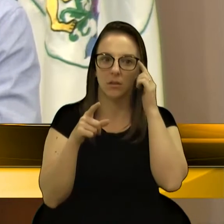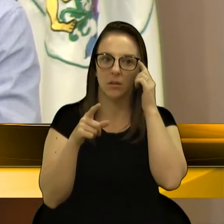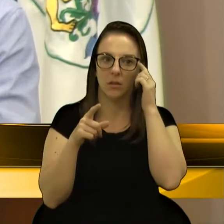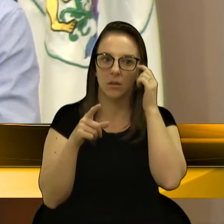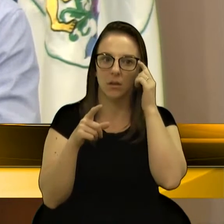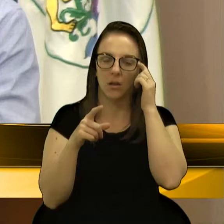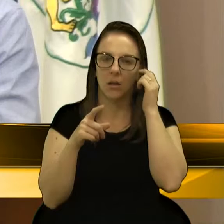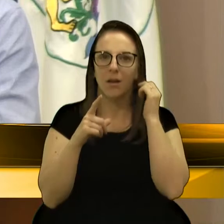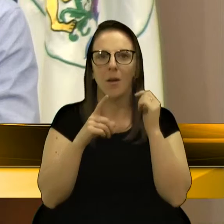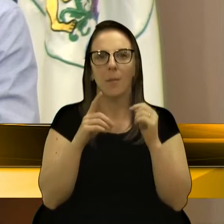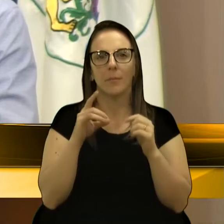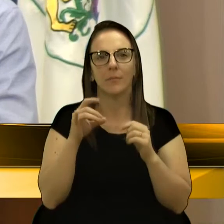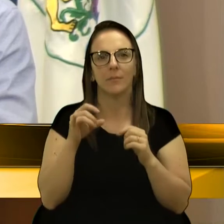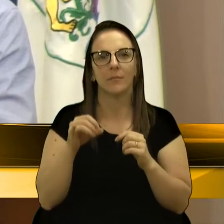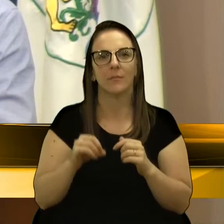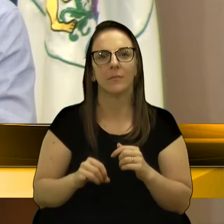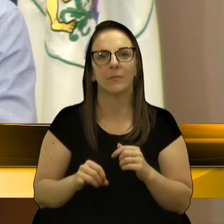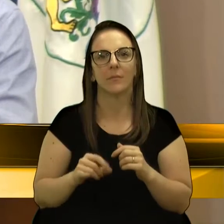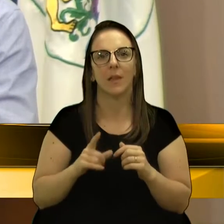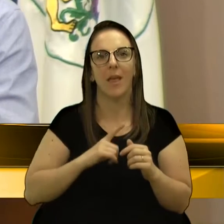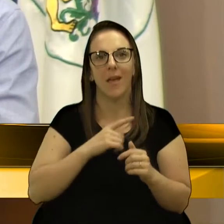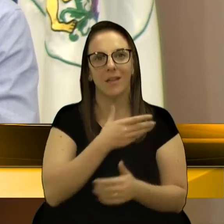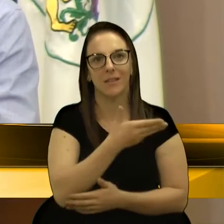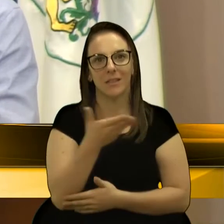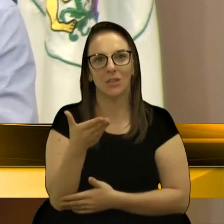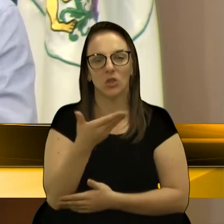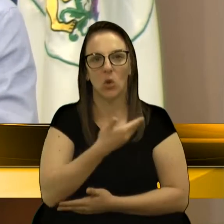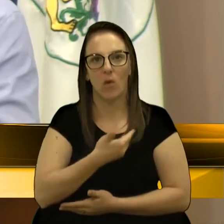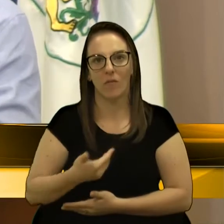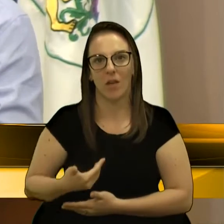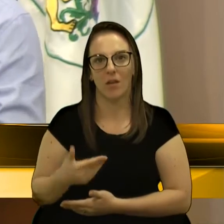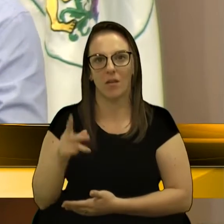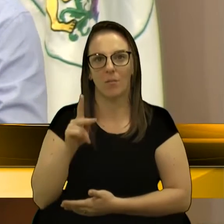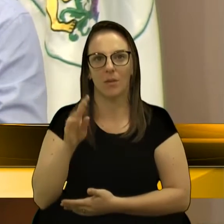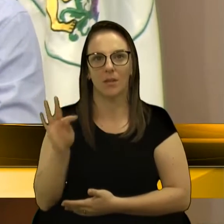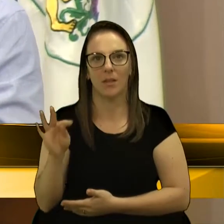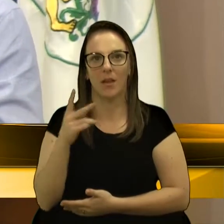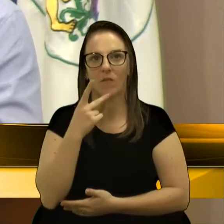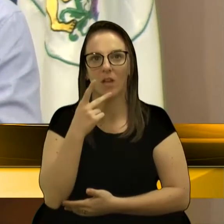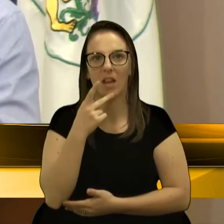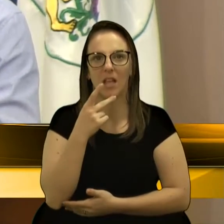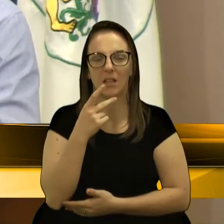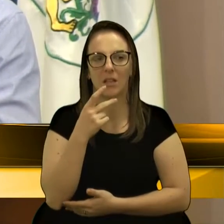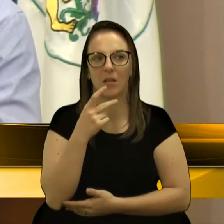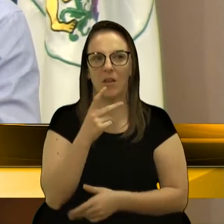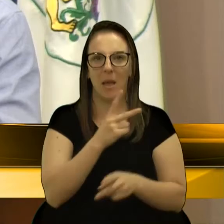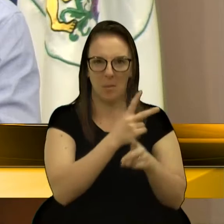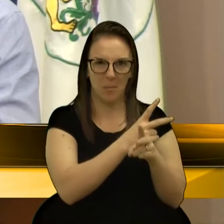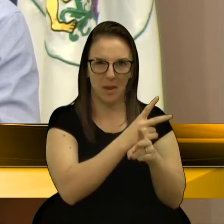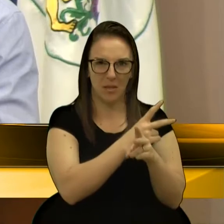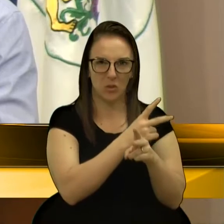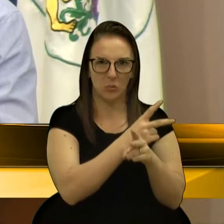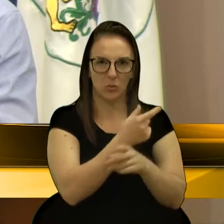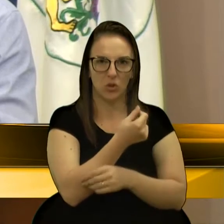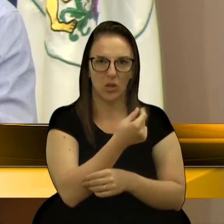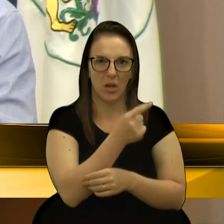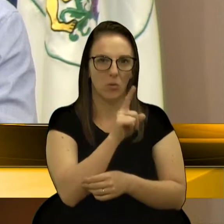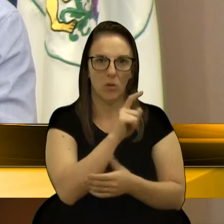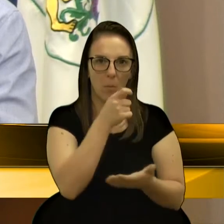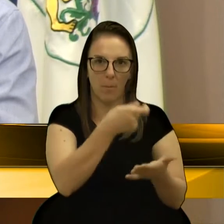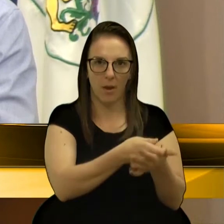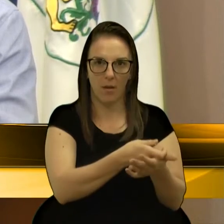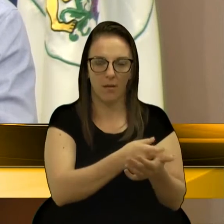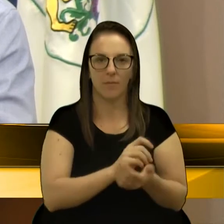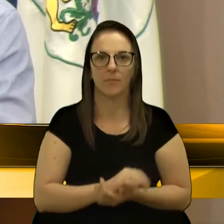os governos Lula e Dilma presentearam com a desculpa de empréstimos que não estão sendo pagos, não estão sendo pagos, tá?